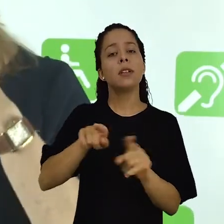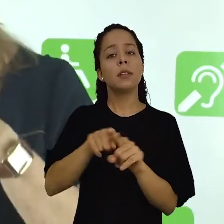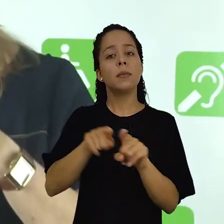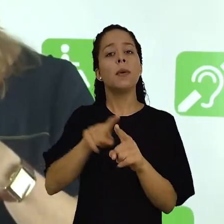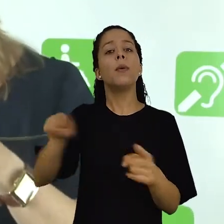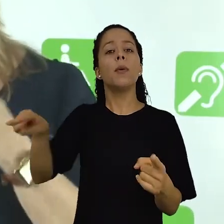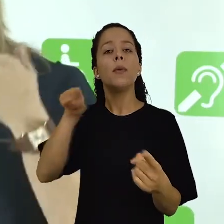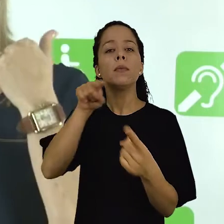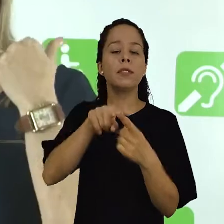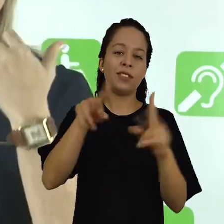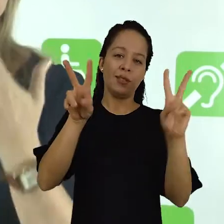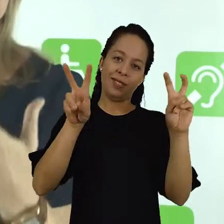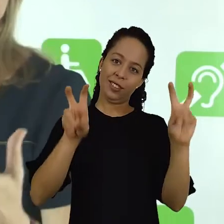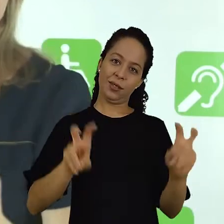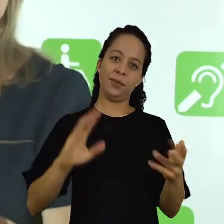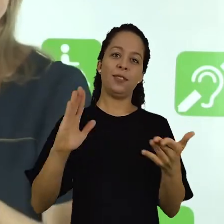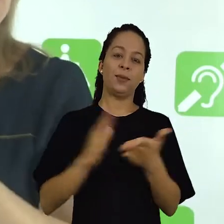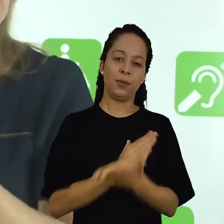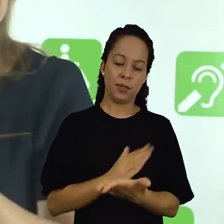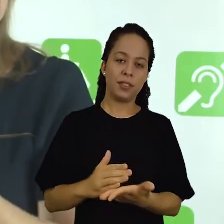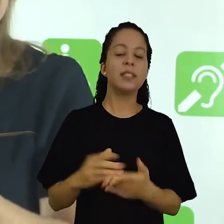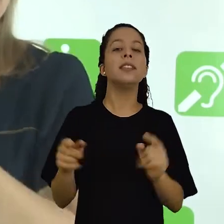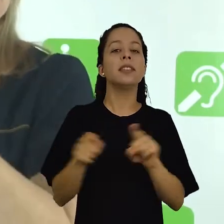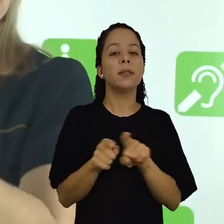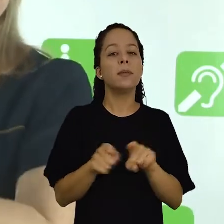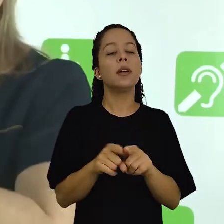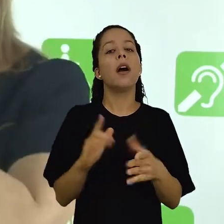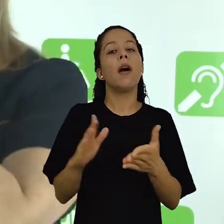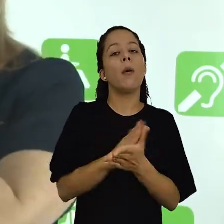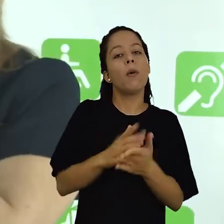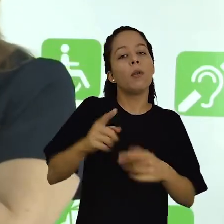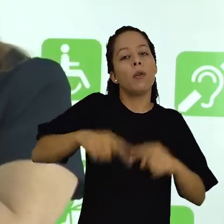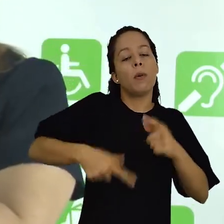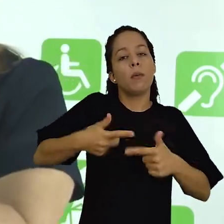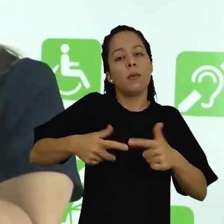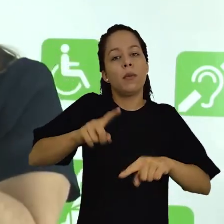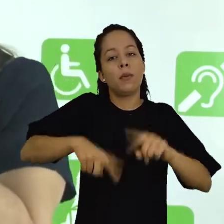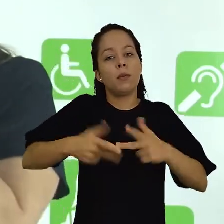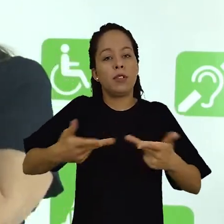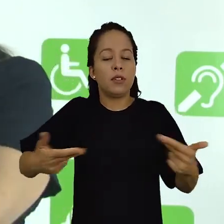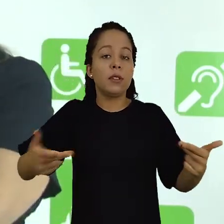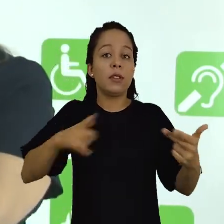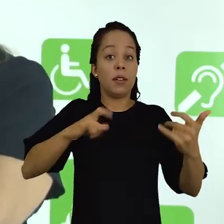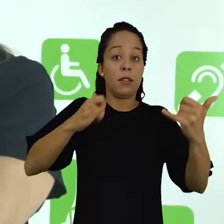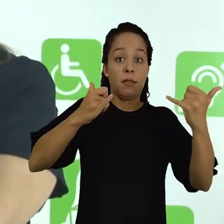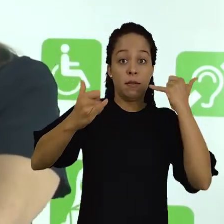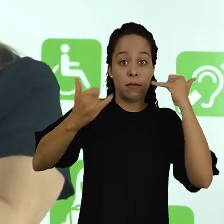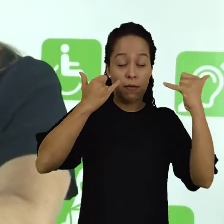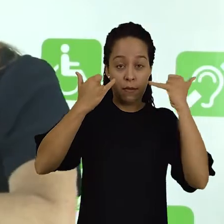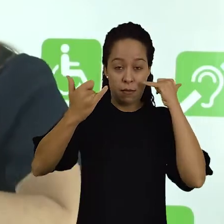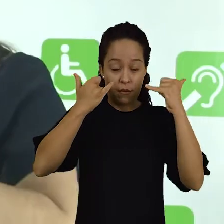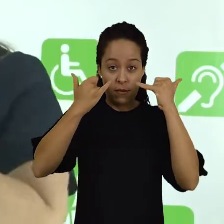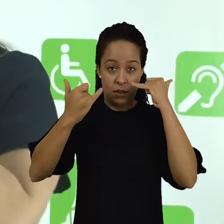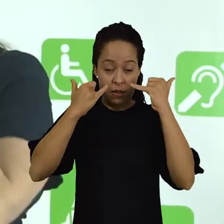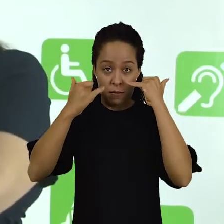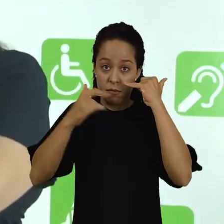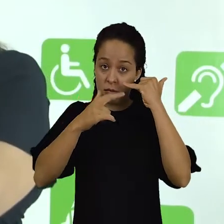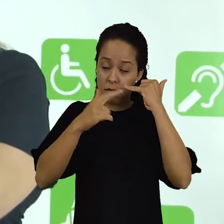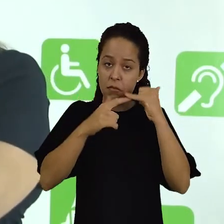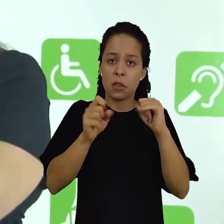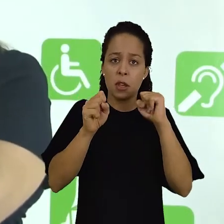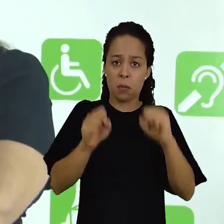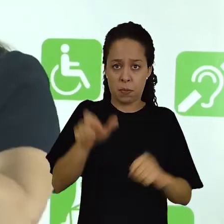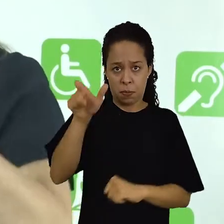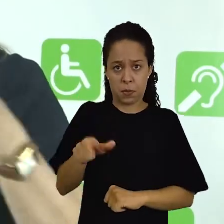o significado, a função, a origem e também a finalidade de determinados assuntos, de determinados